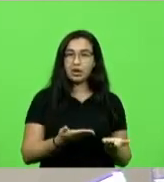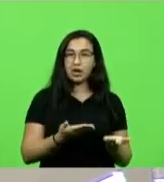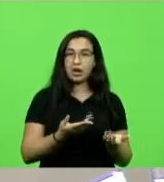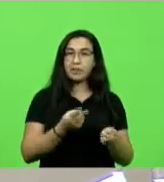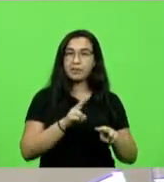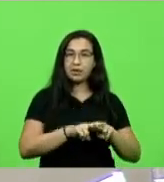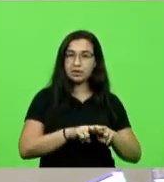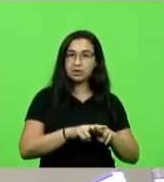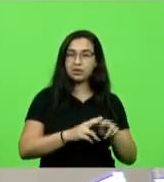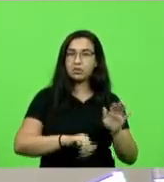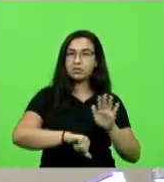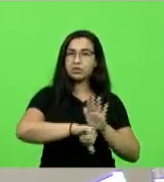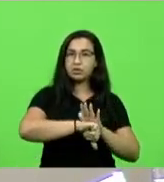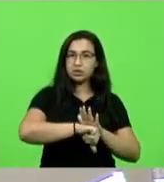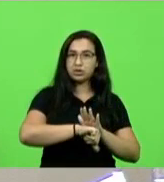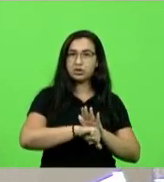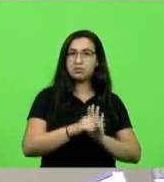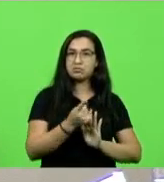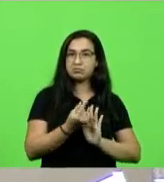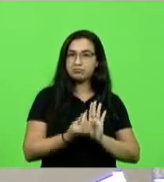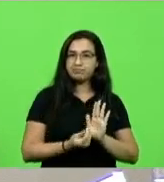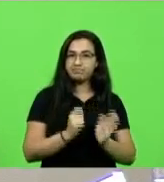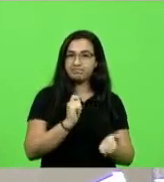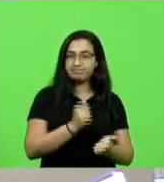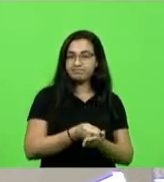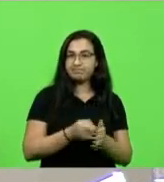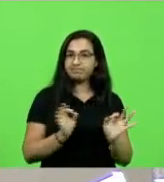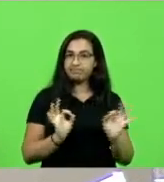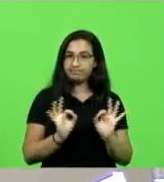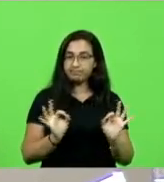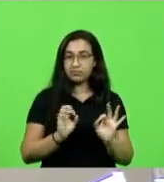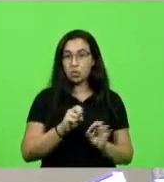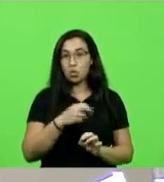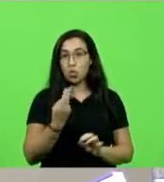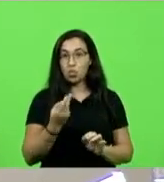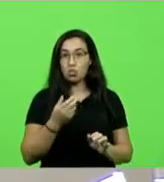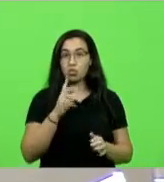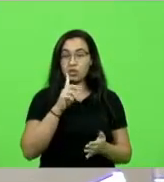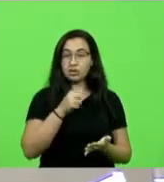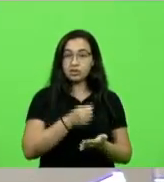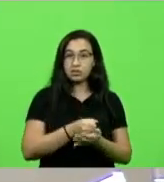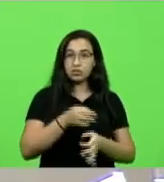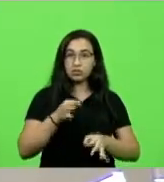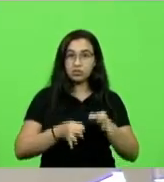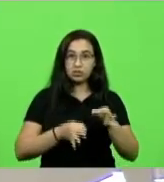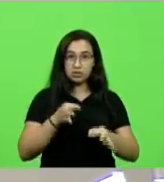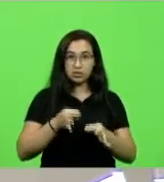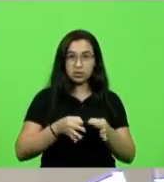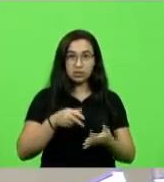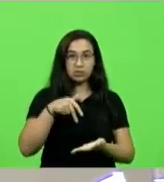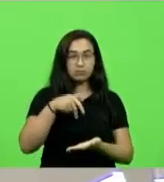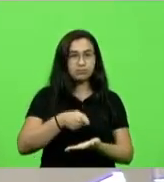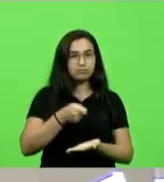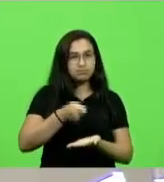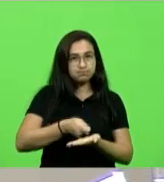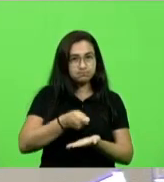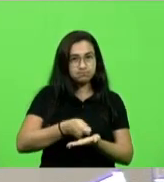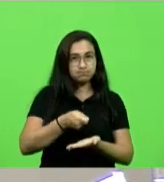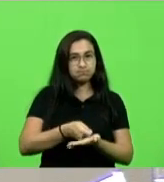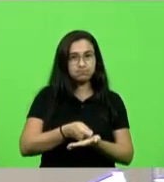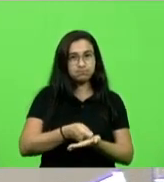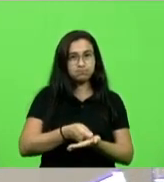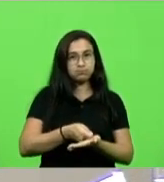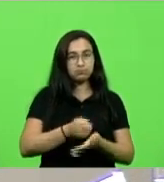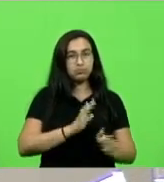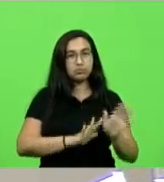delito por crime inafiançável ou a decisão judicial de imposição de medida cautelar que impossibilitem,